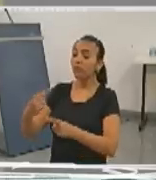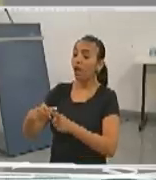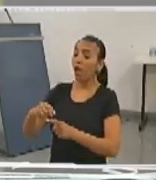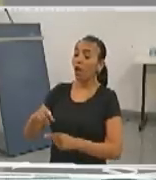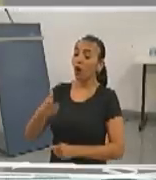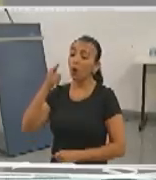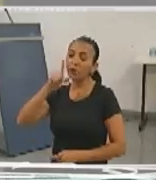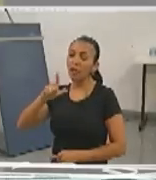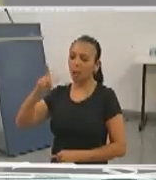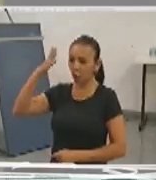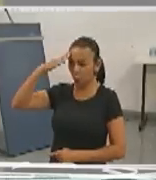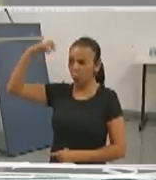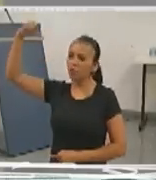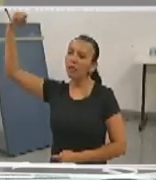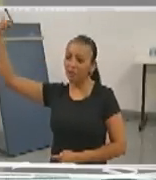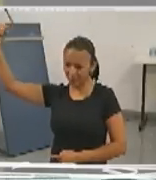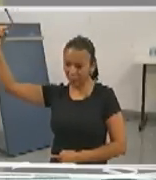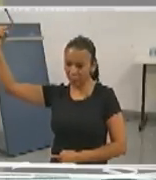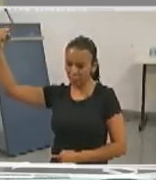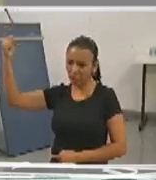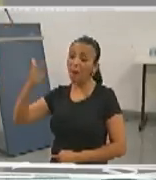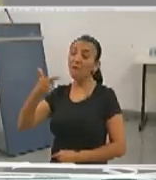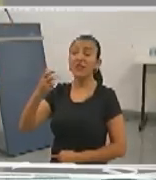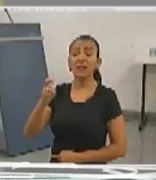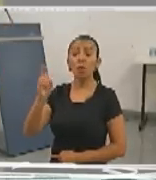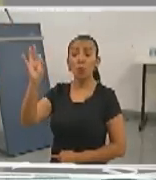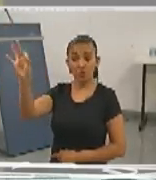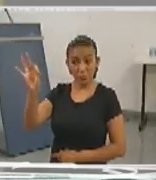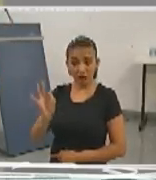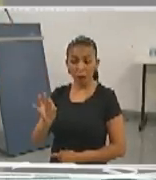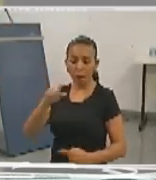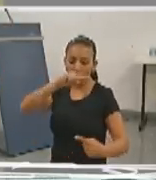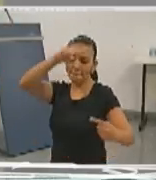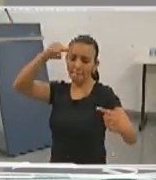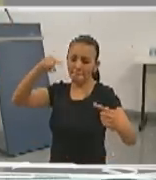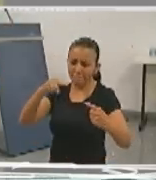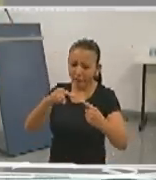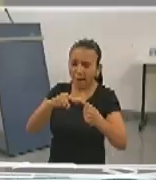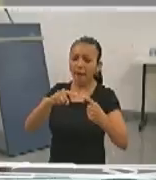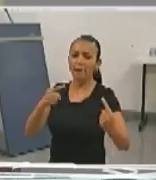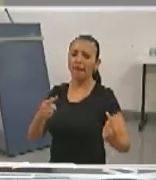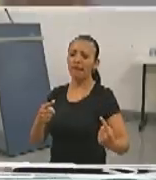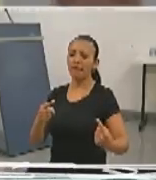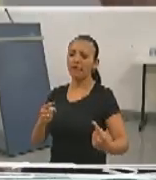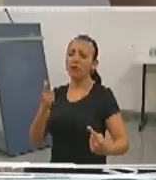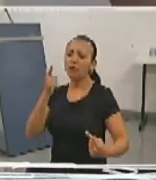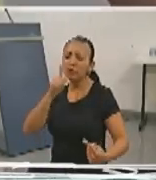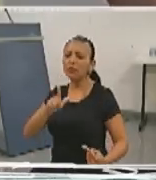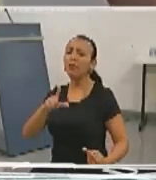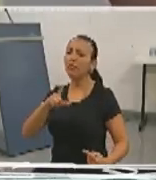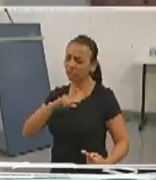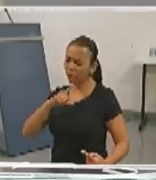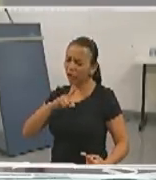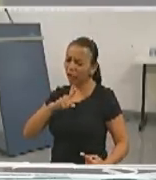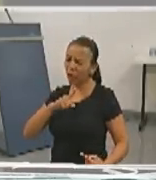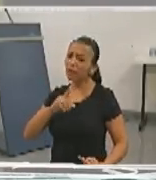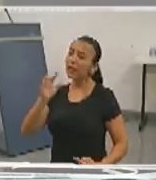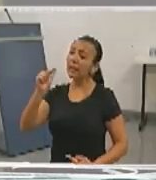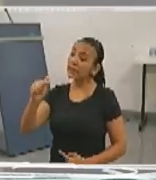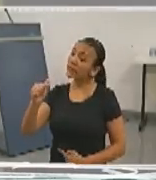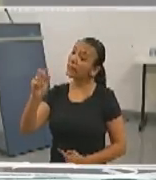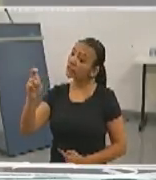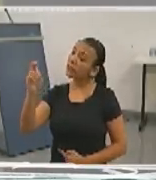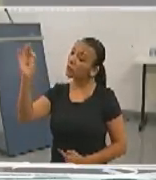instituição é 25% metas, objetivos e missão, que está lá na ponta. 75